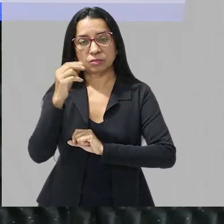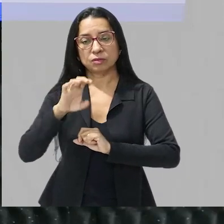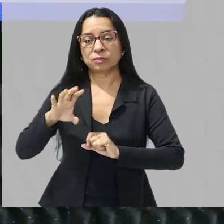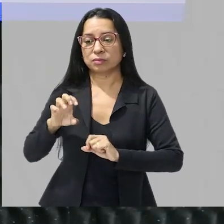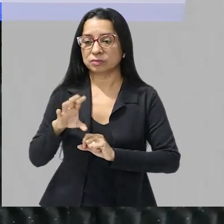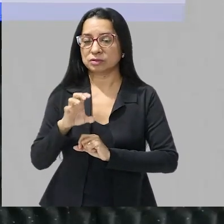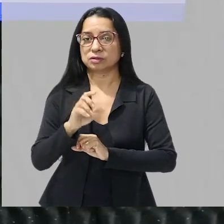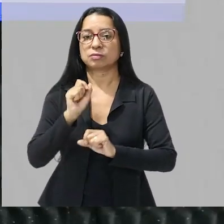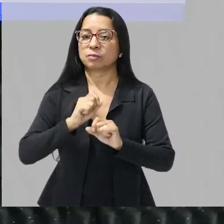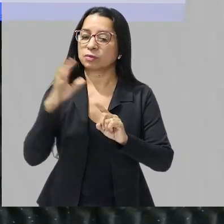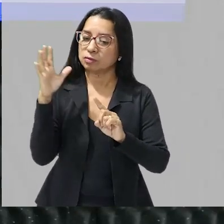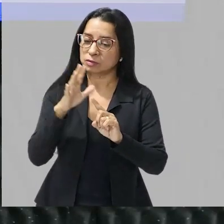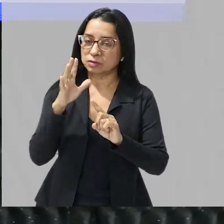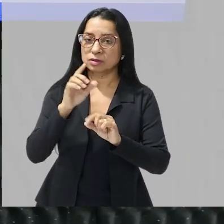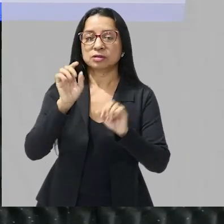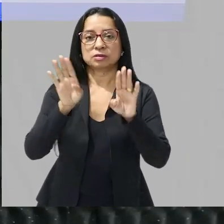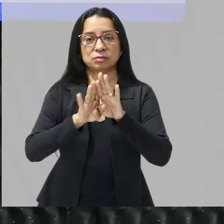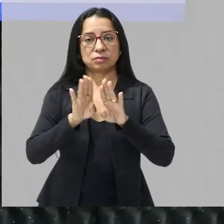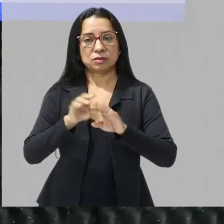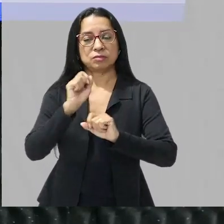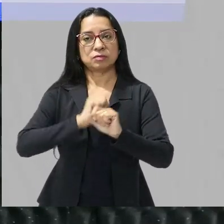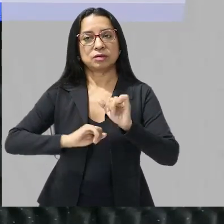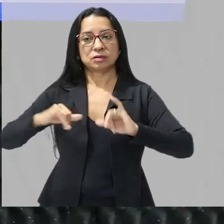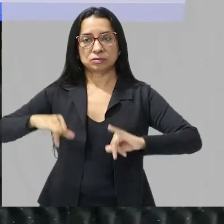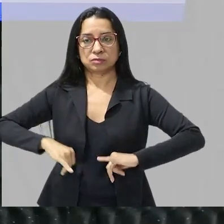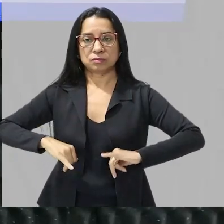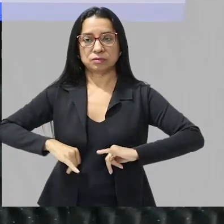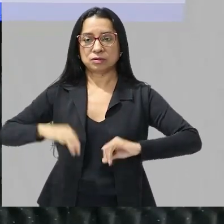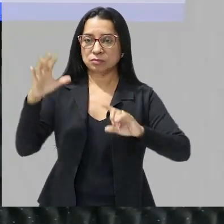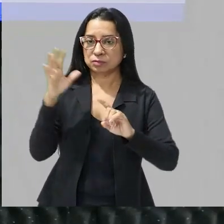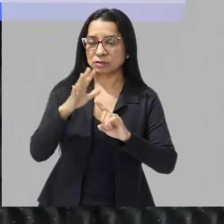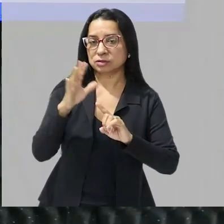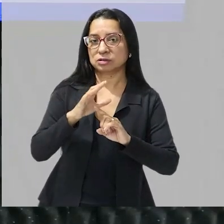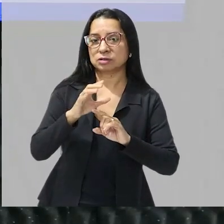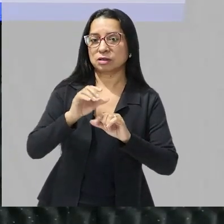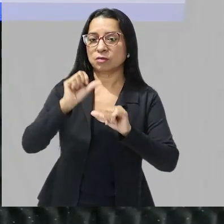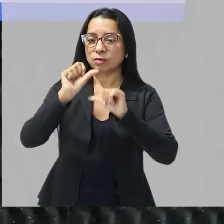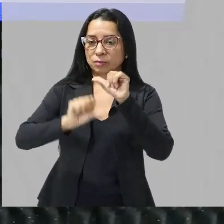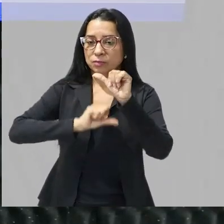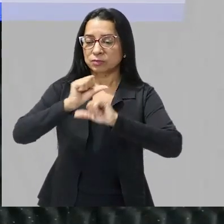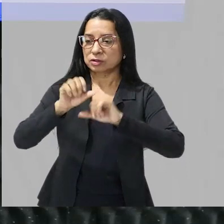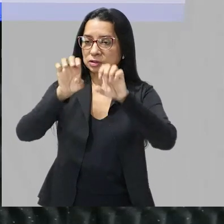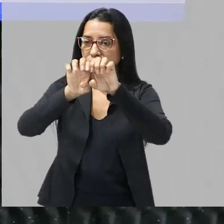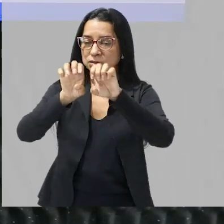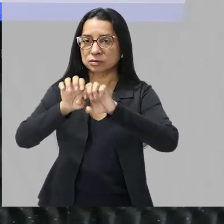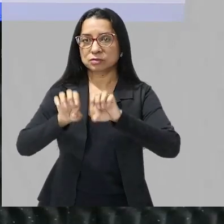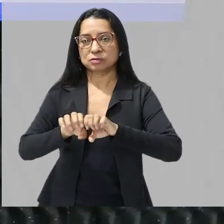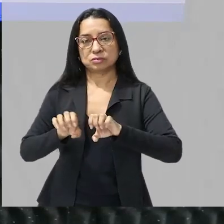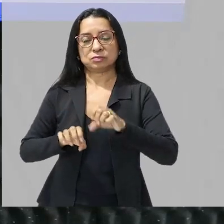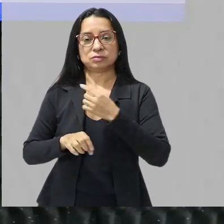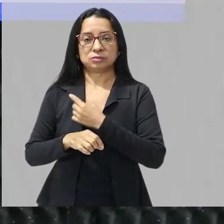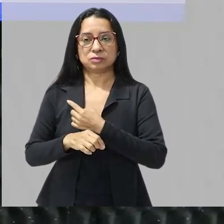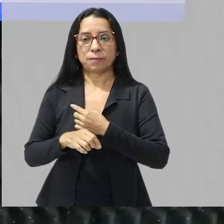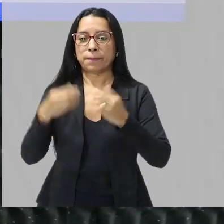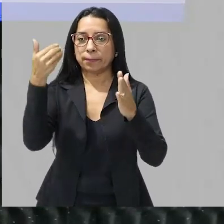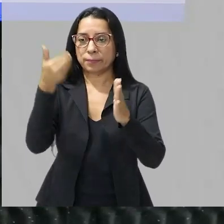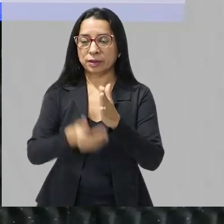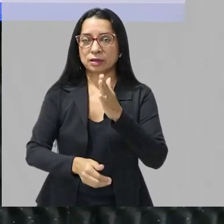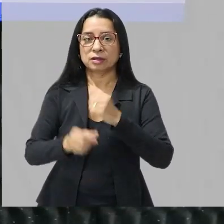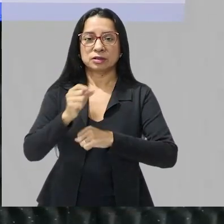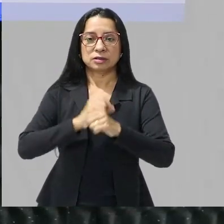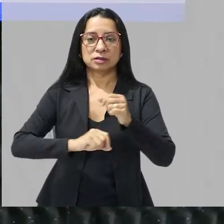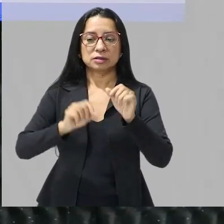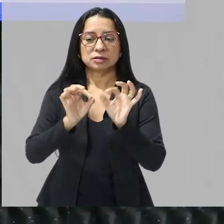poder atuar também ela vai sofrer uma alteração na sua estrutura tridimensional então ela vai perder esse